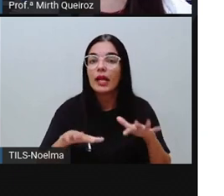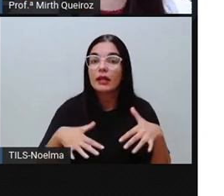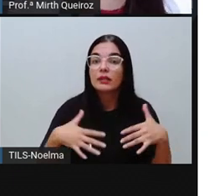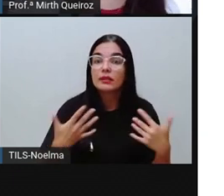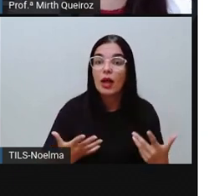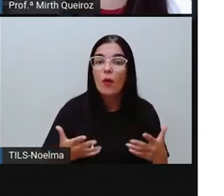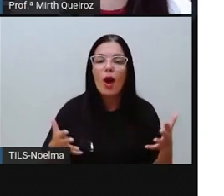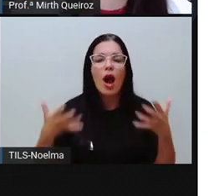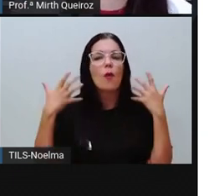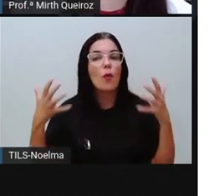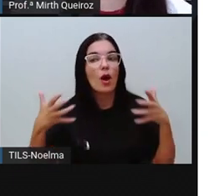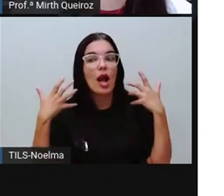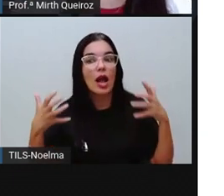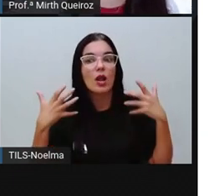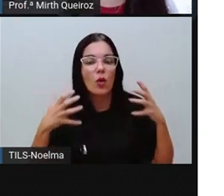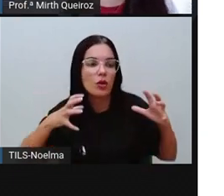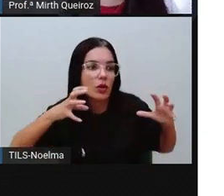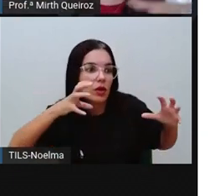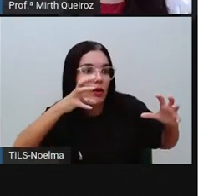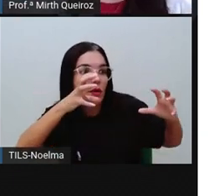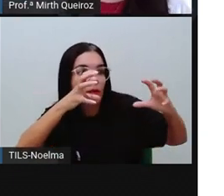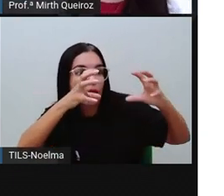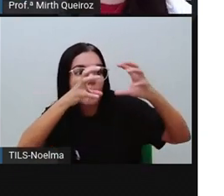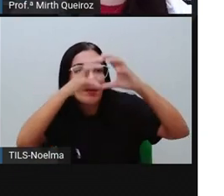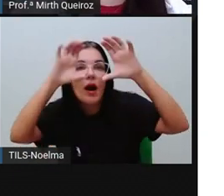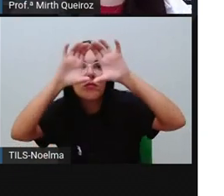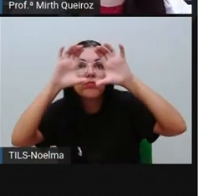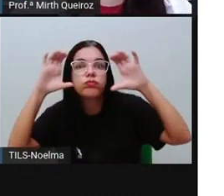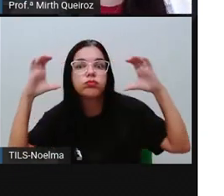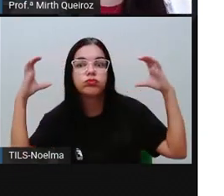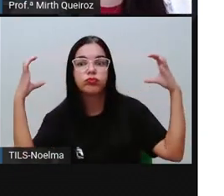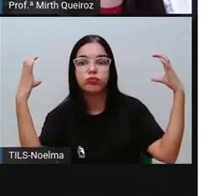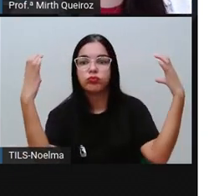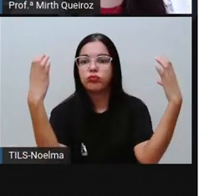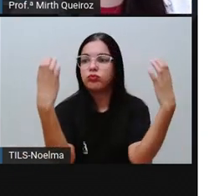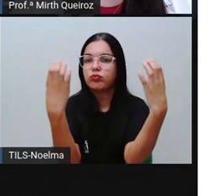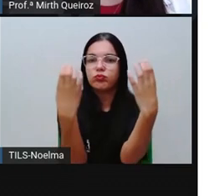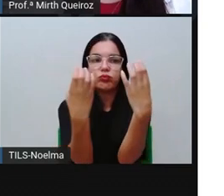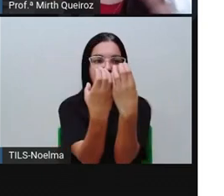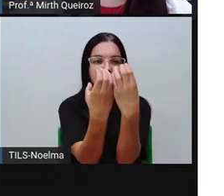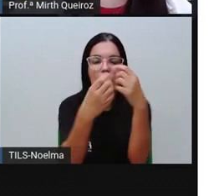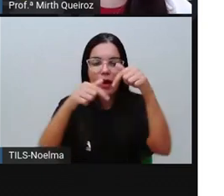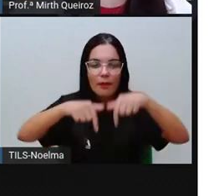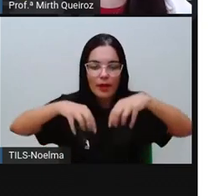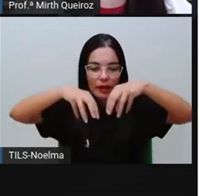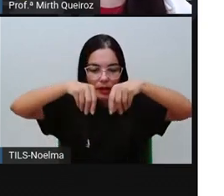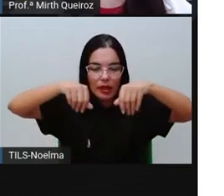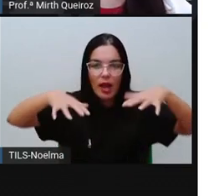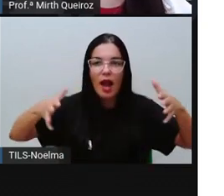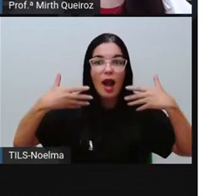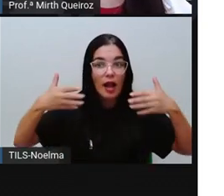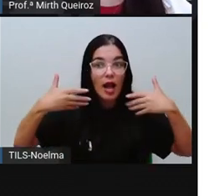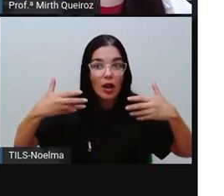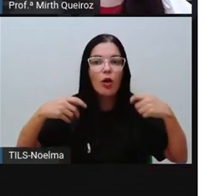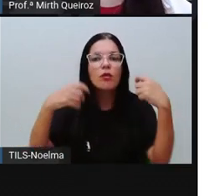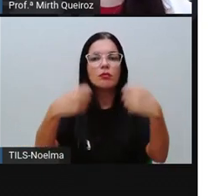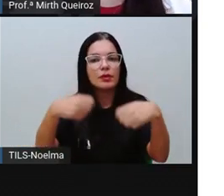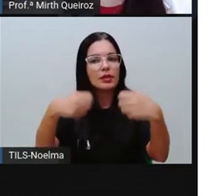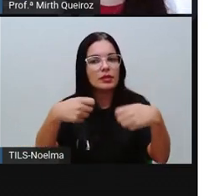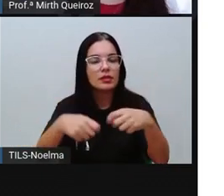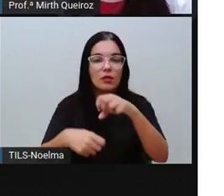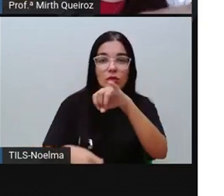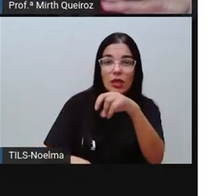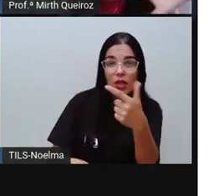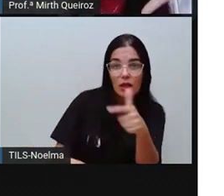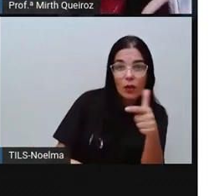é o calor que fica retido na nossa, aqui, dentro da nossa camada aqui. Esse calor, ele é preciso. Se não